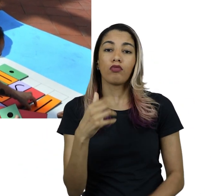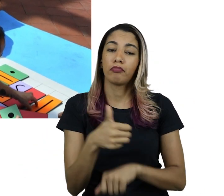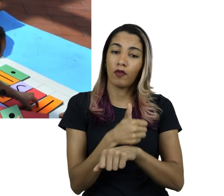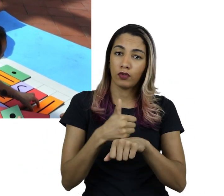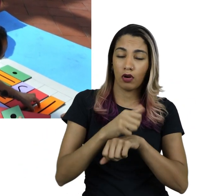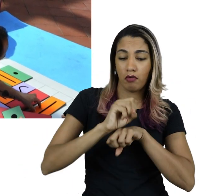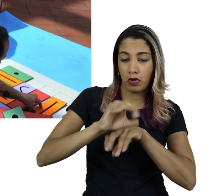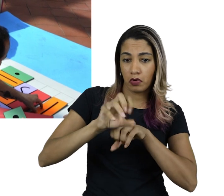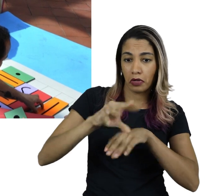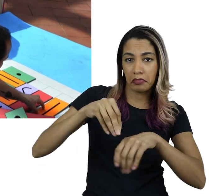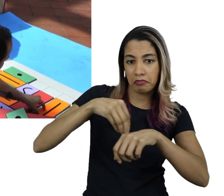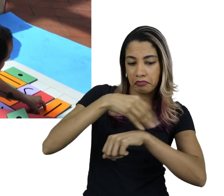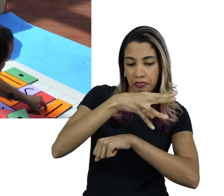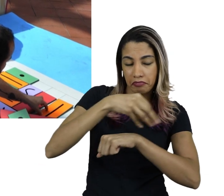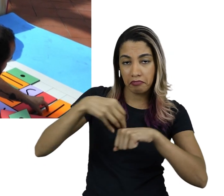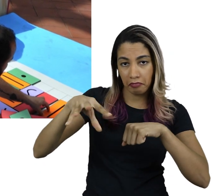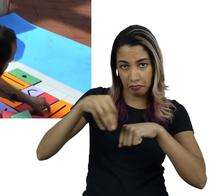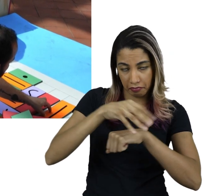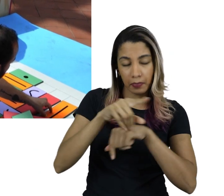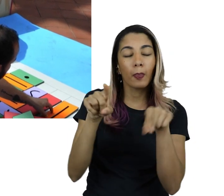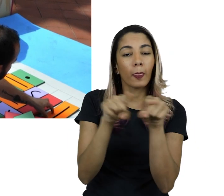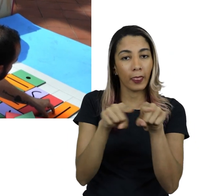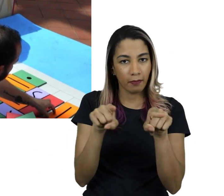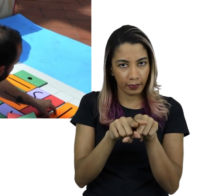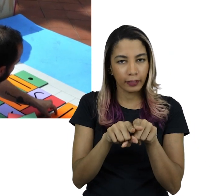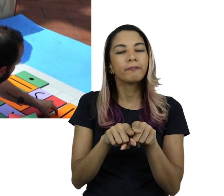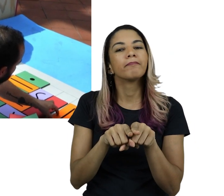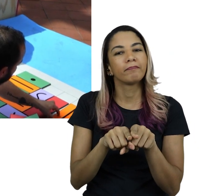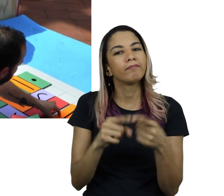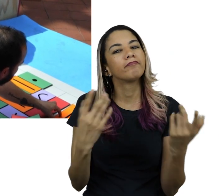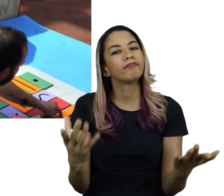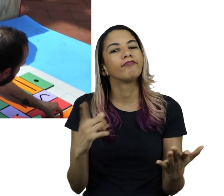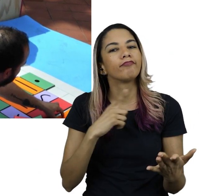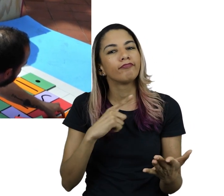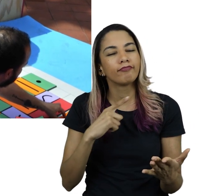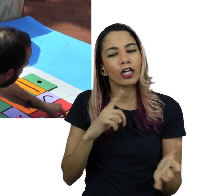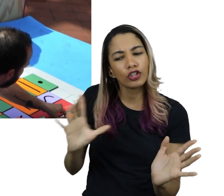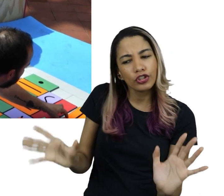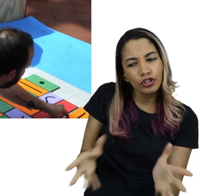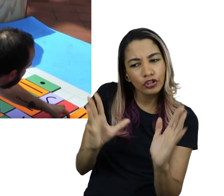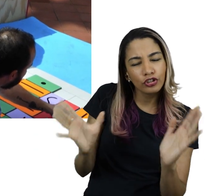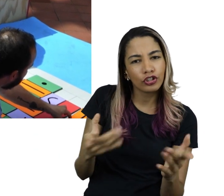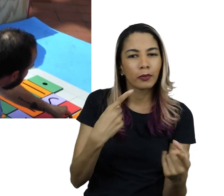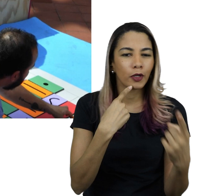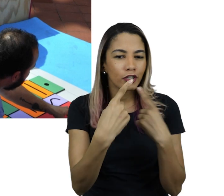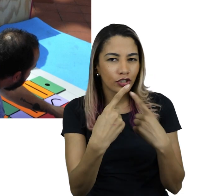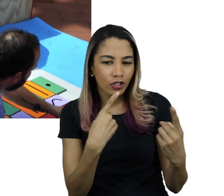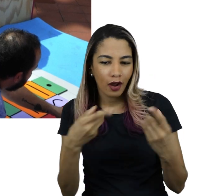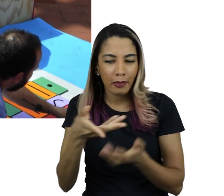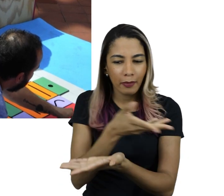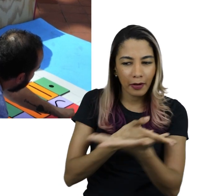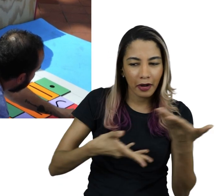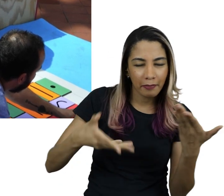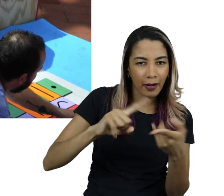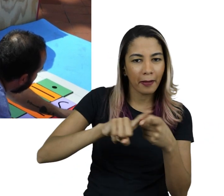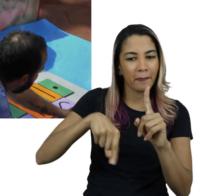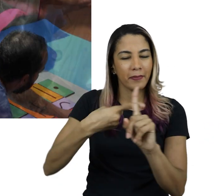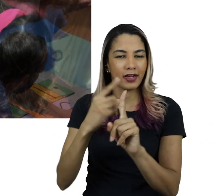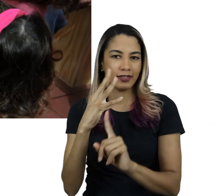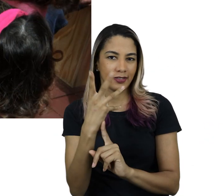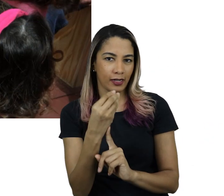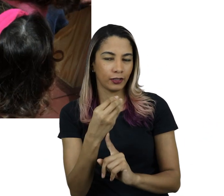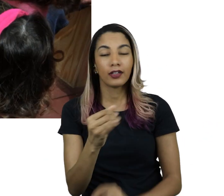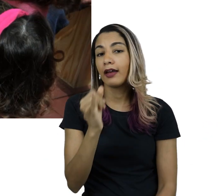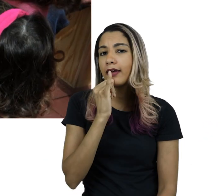ou através da mediação dos educadores, num diálogo que potencializava as relações entre os grupos familiares e a arte.